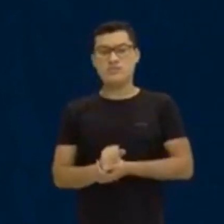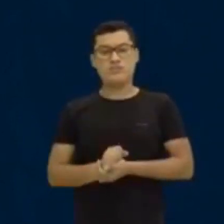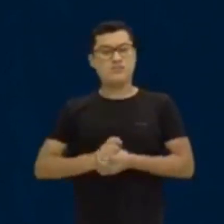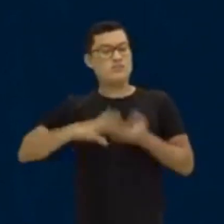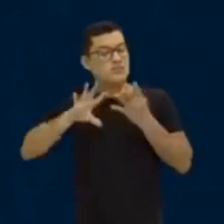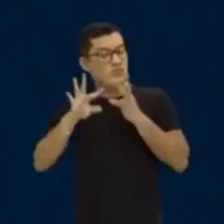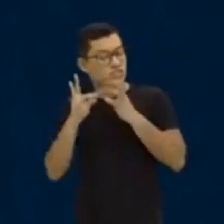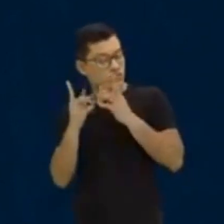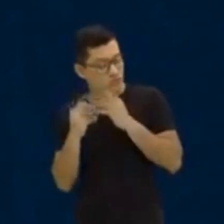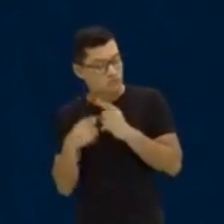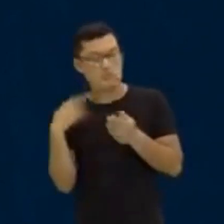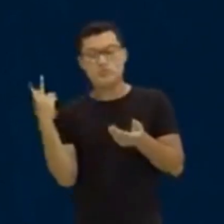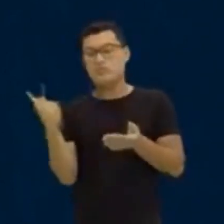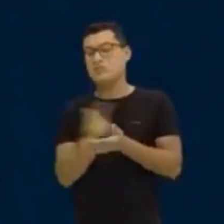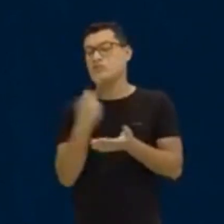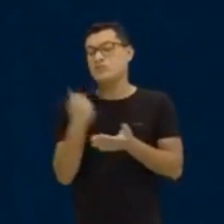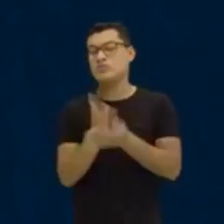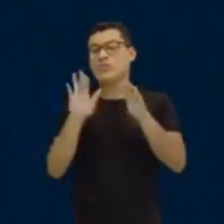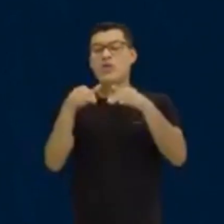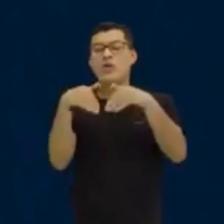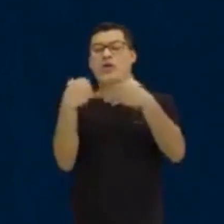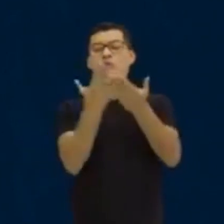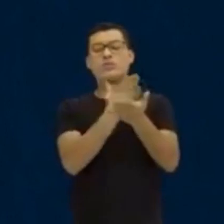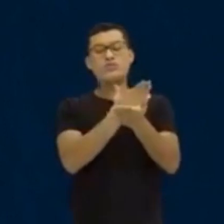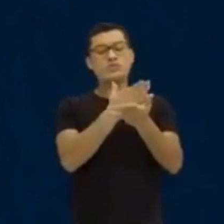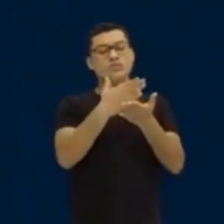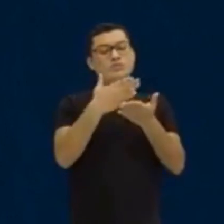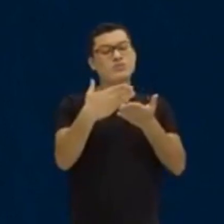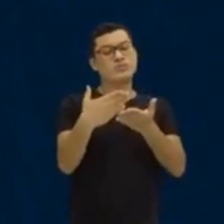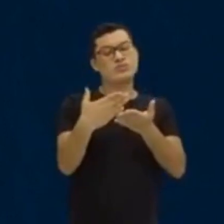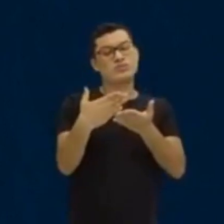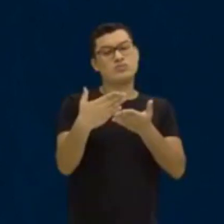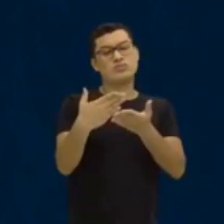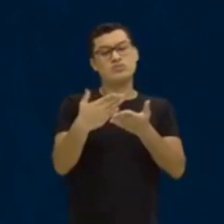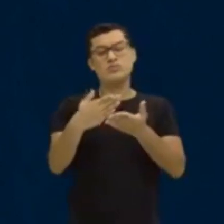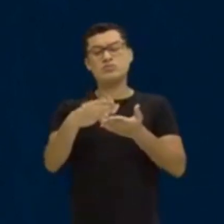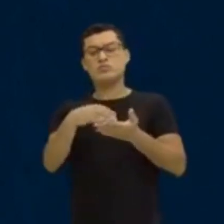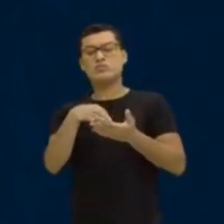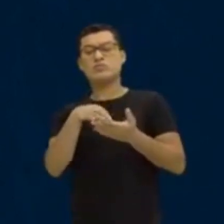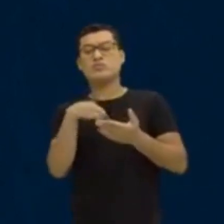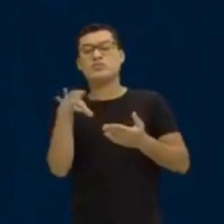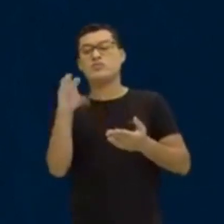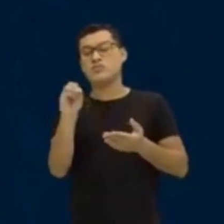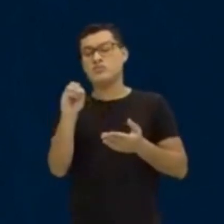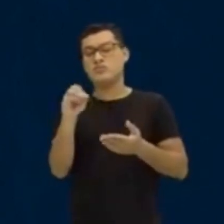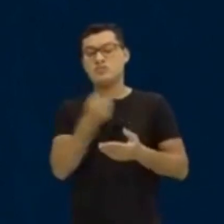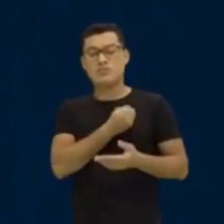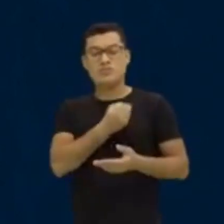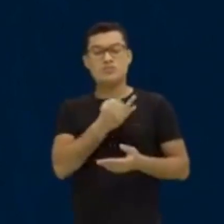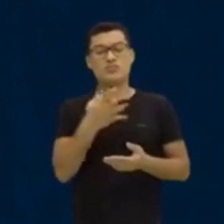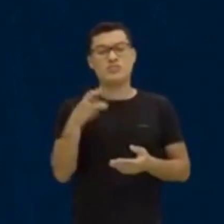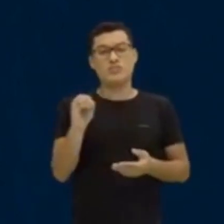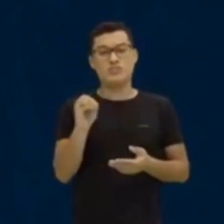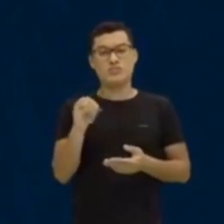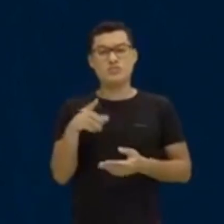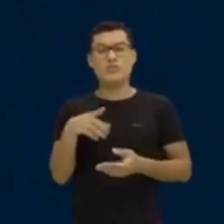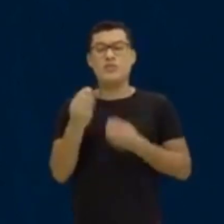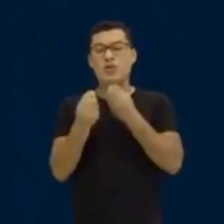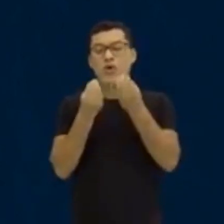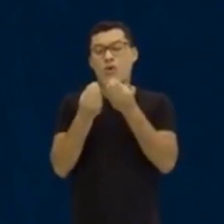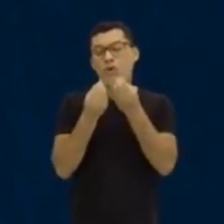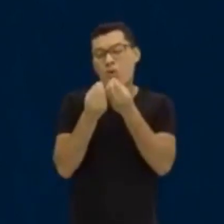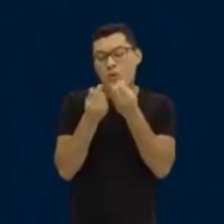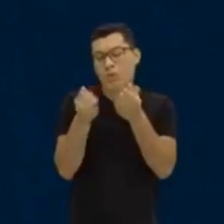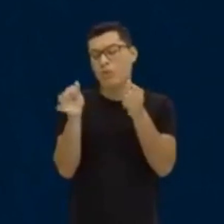os casos. Mas, quando começa com 0, eu não preciso ter essa preocupação que eu vou ter agora. Tá? Como é que eu